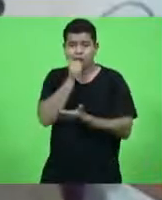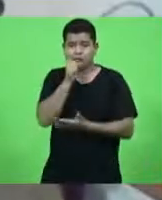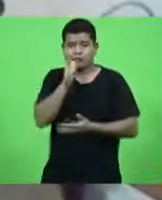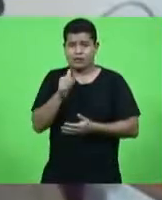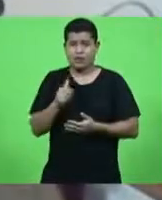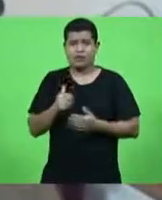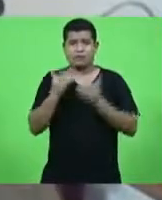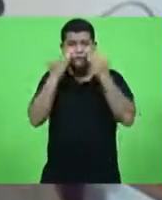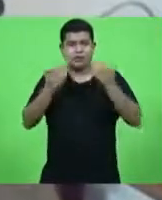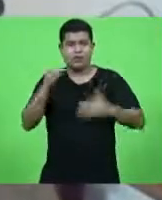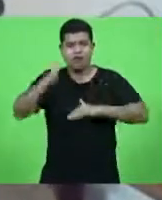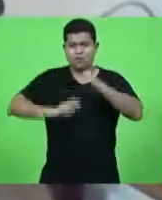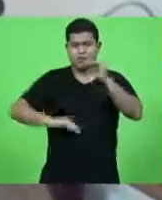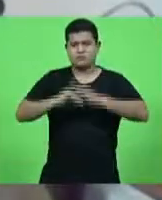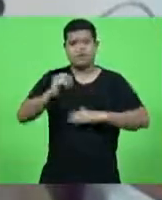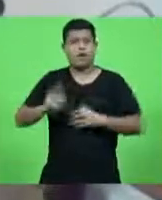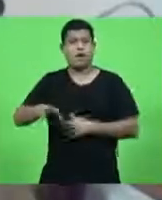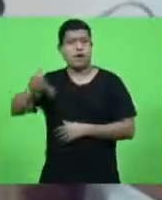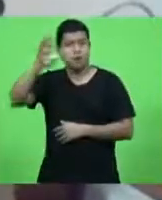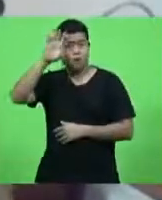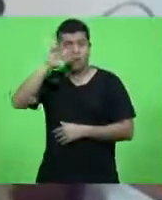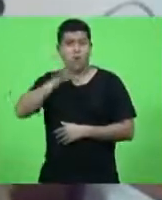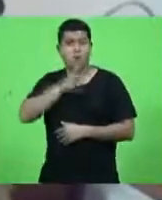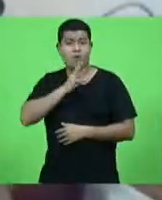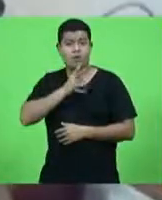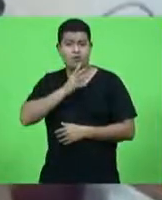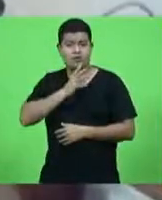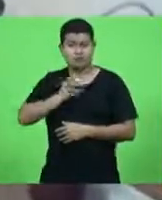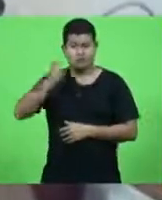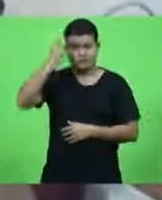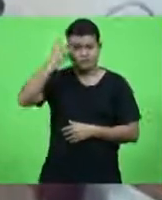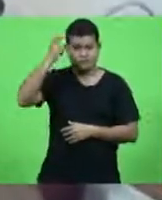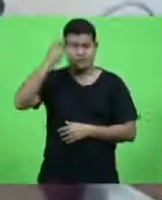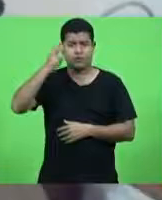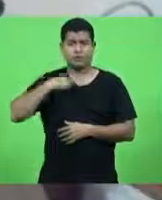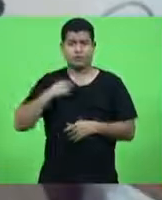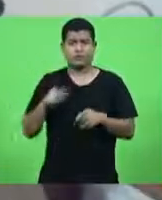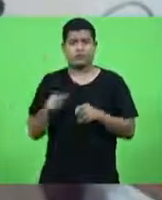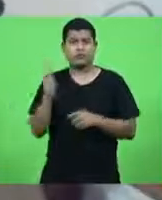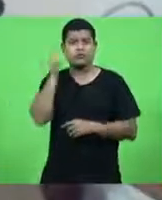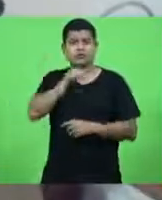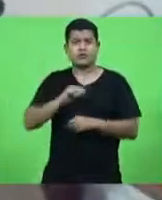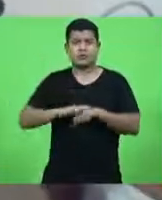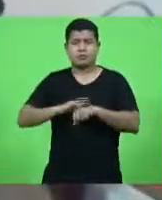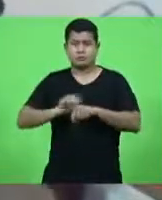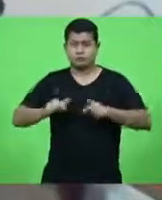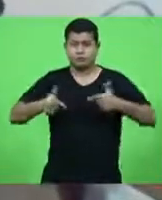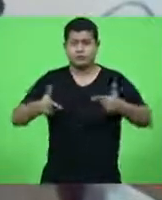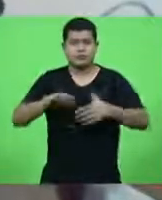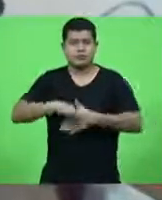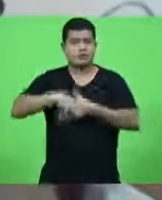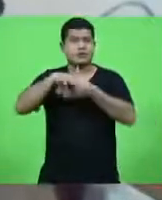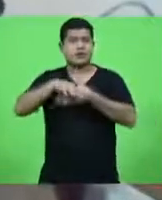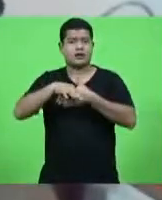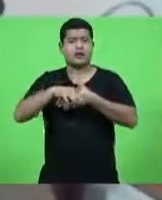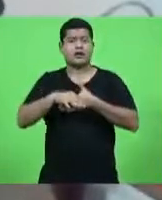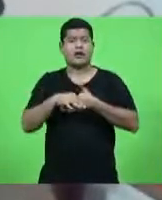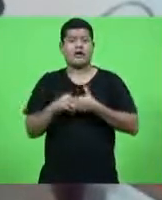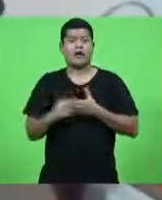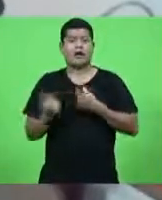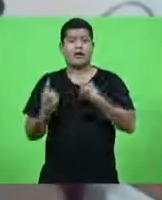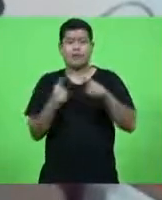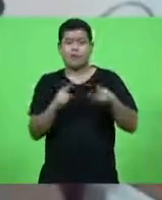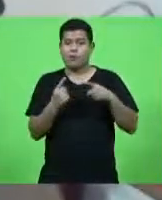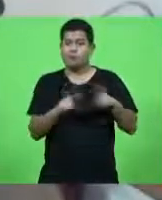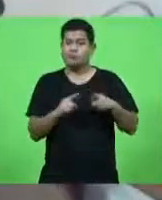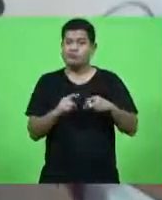para liderar os esforços de respostas do COVID-19. Nós temos exemplos